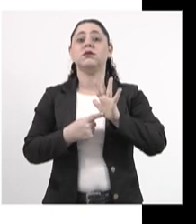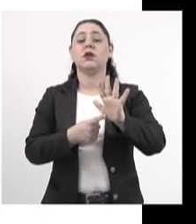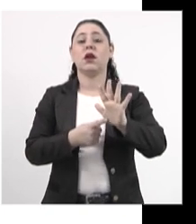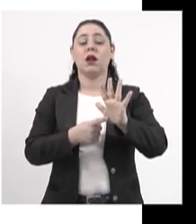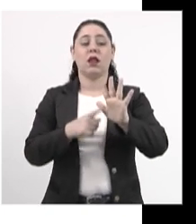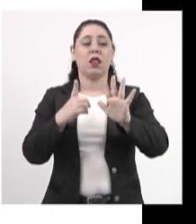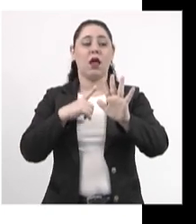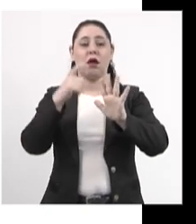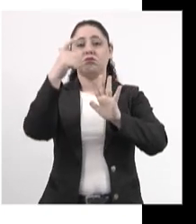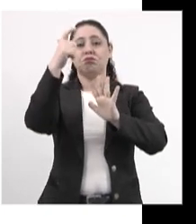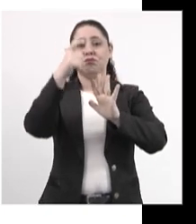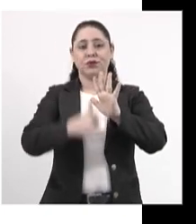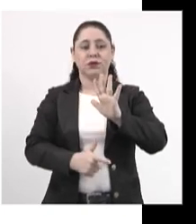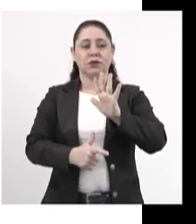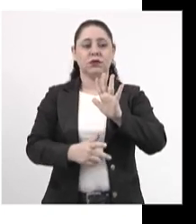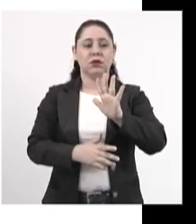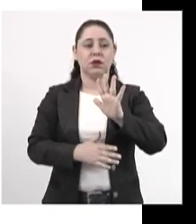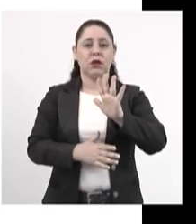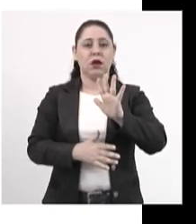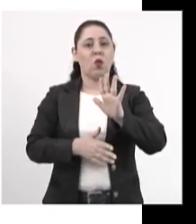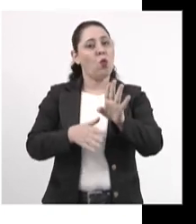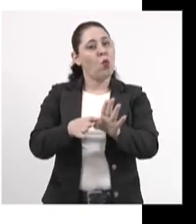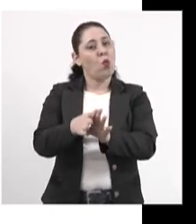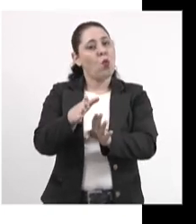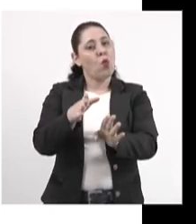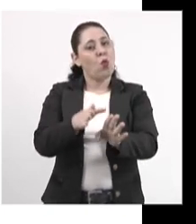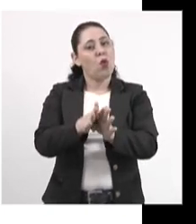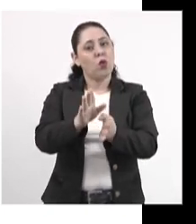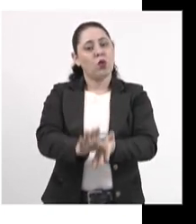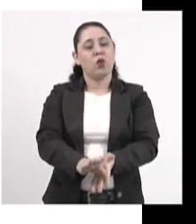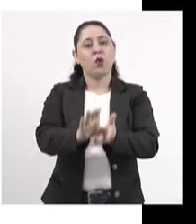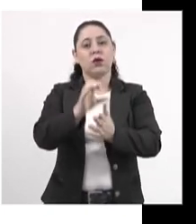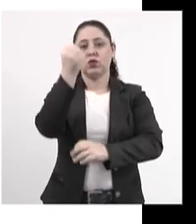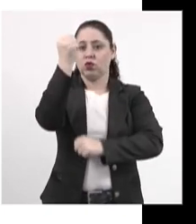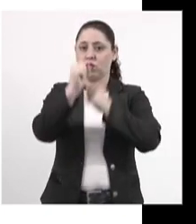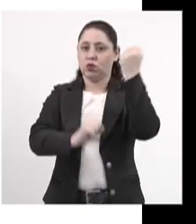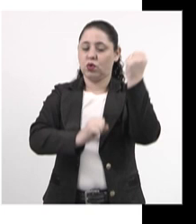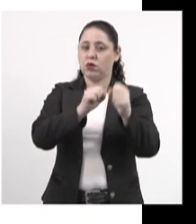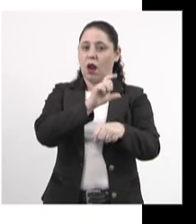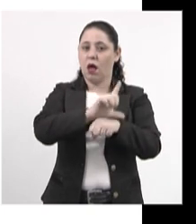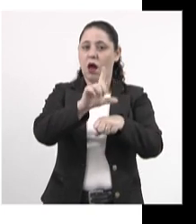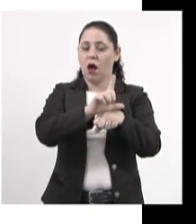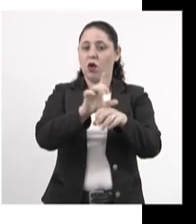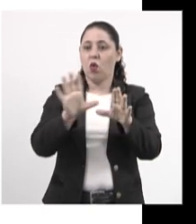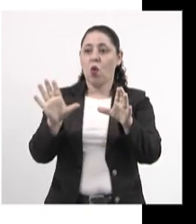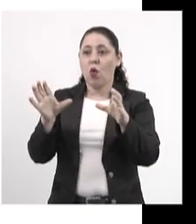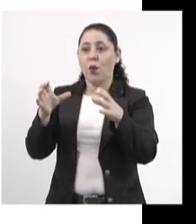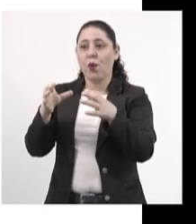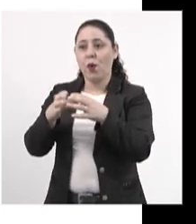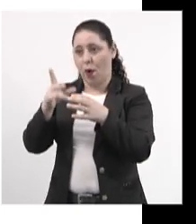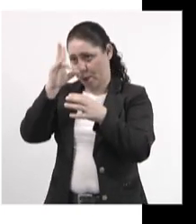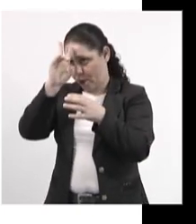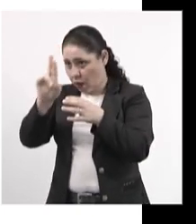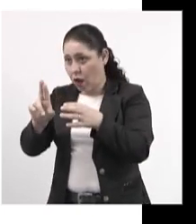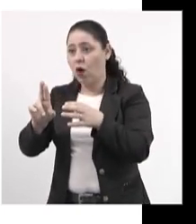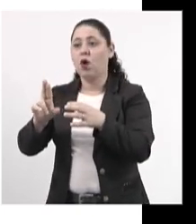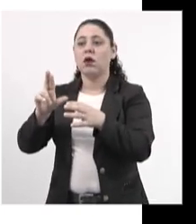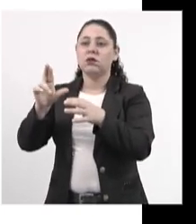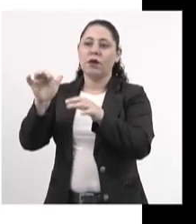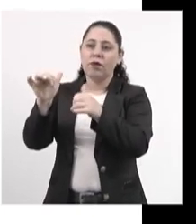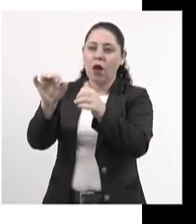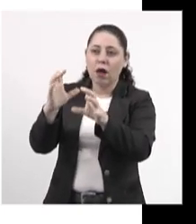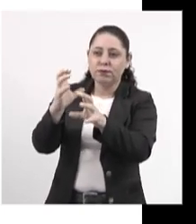constar de uma recomendação da Comissão da Indústria e Comércio, ouvido o setor produtivo, feitos os